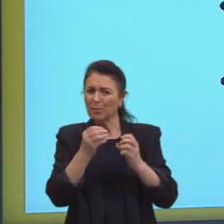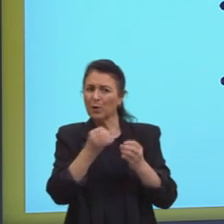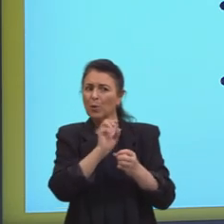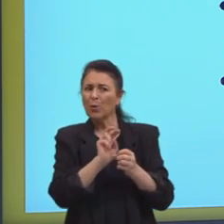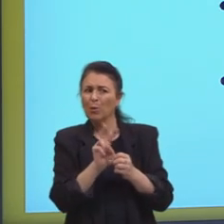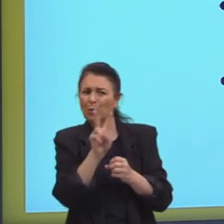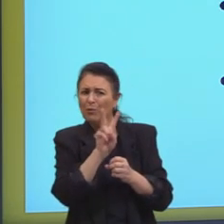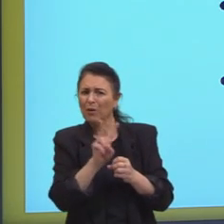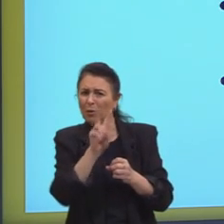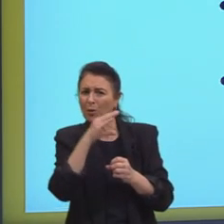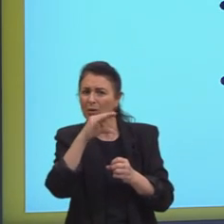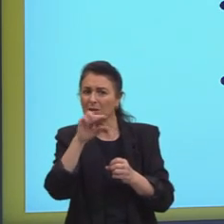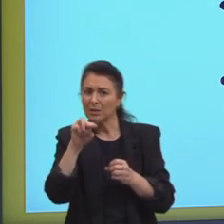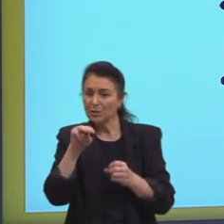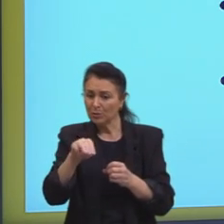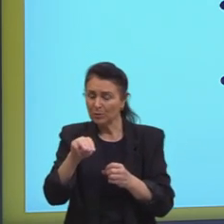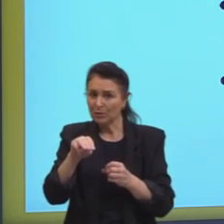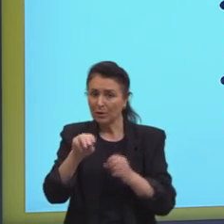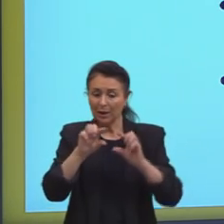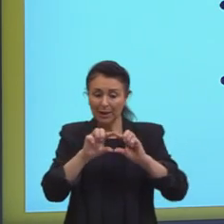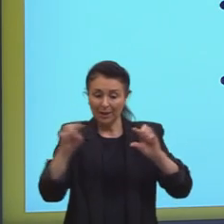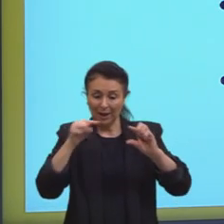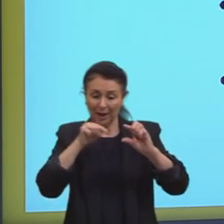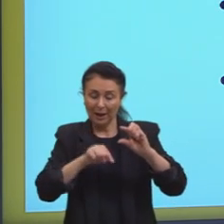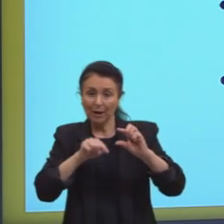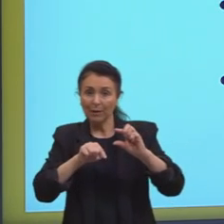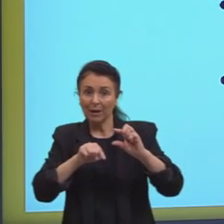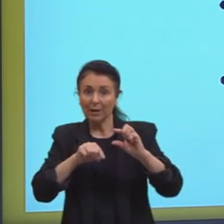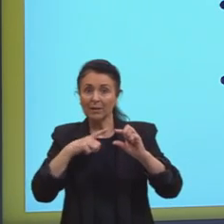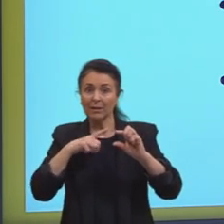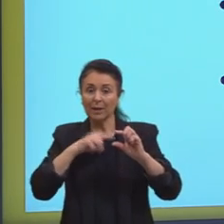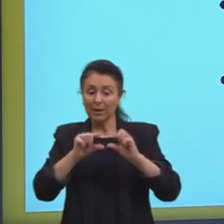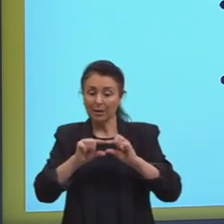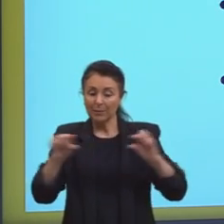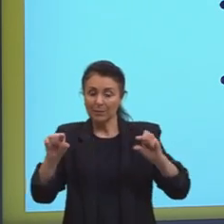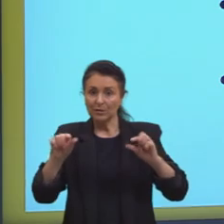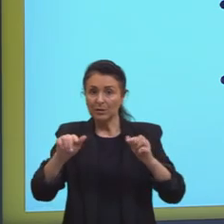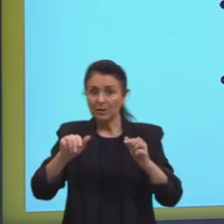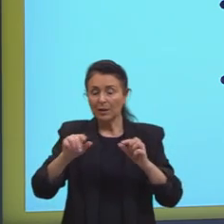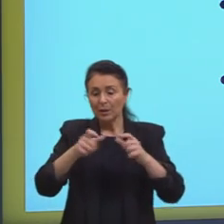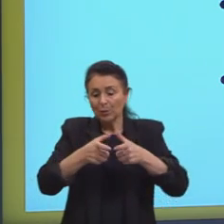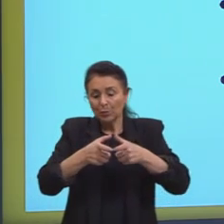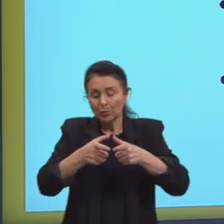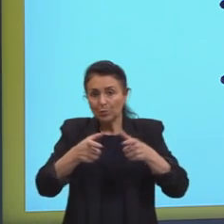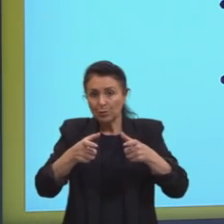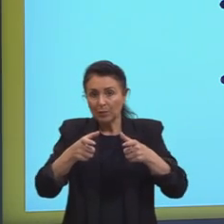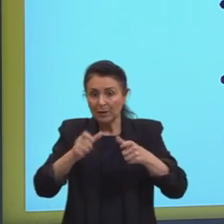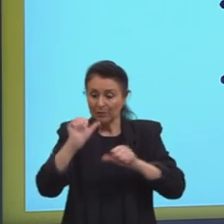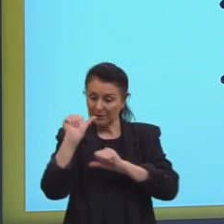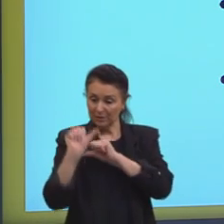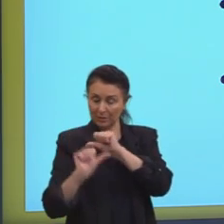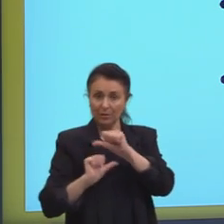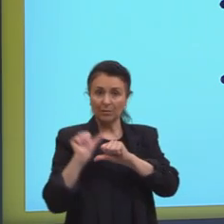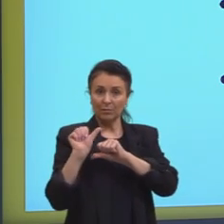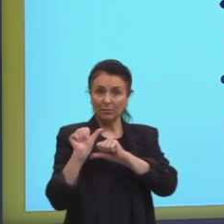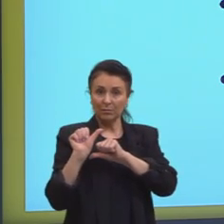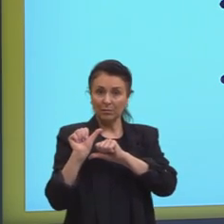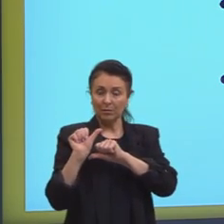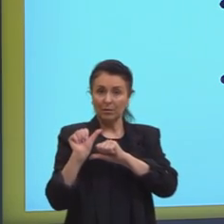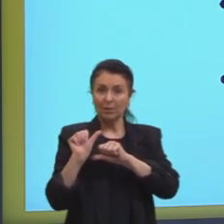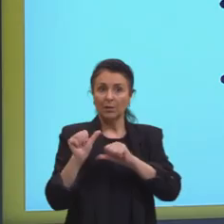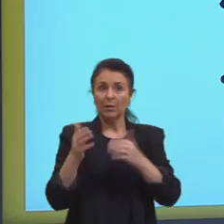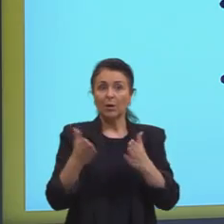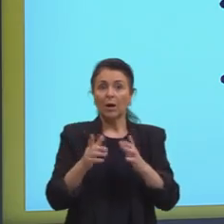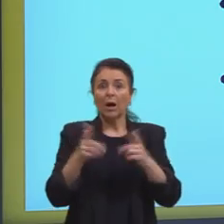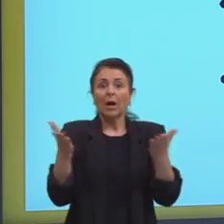centímetros, abaixo da régua constará a medida para a qual o espaço será convertido. Quanto ao